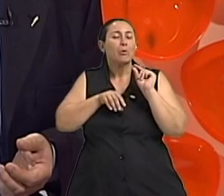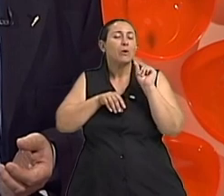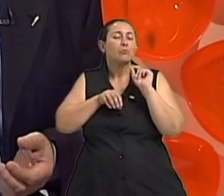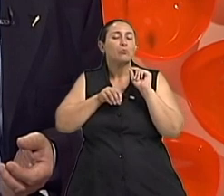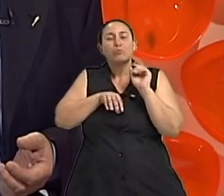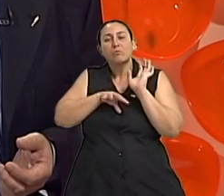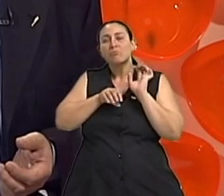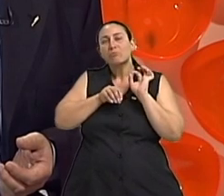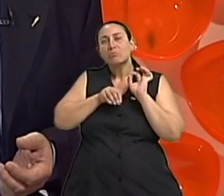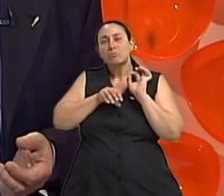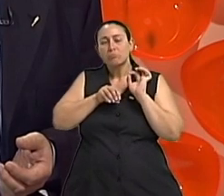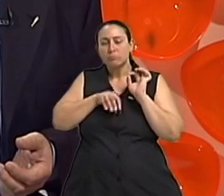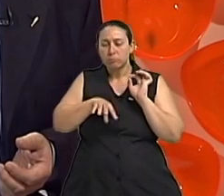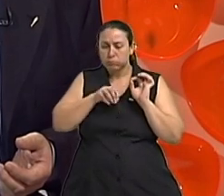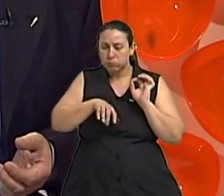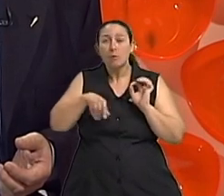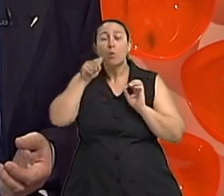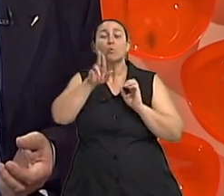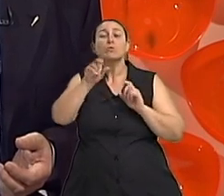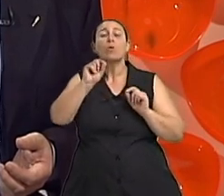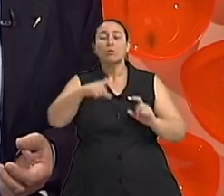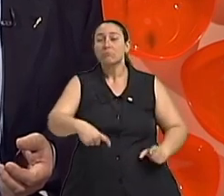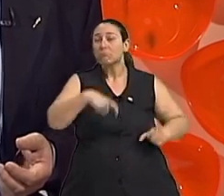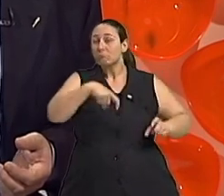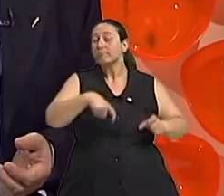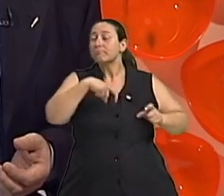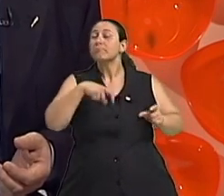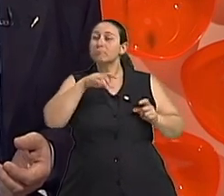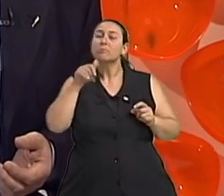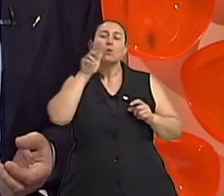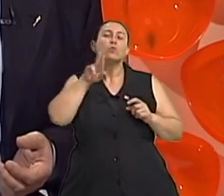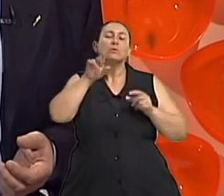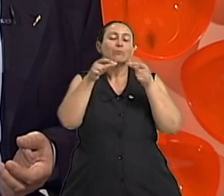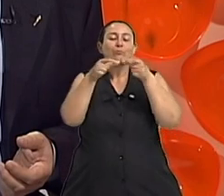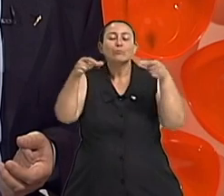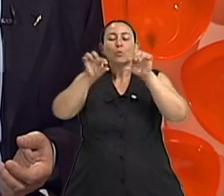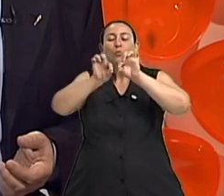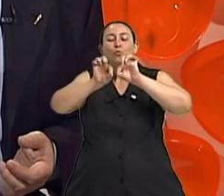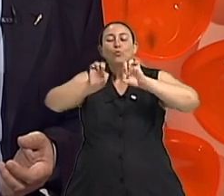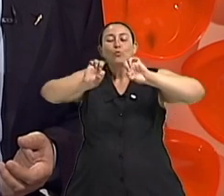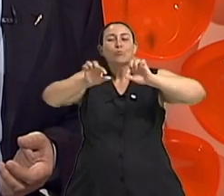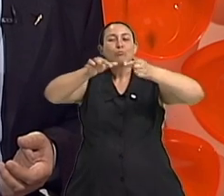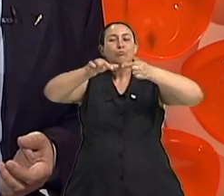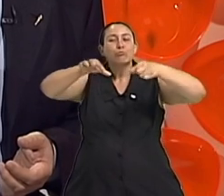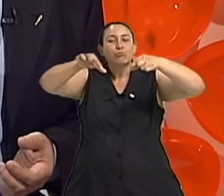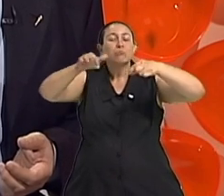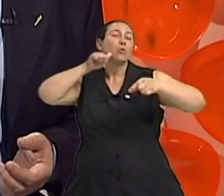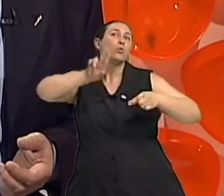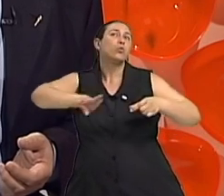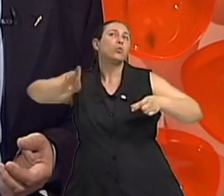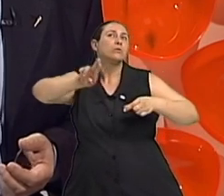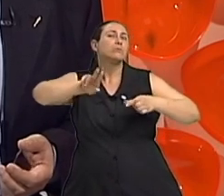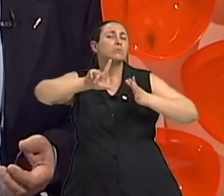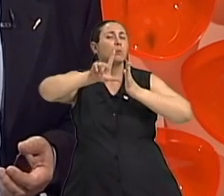ela já está habituada a usar o absorvente ela começa usando um carefree e e ela